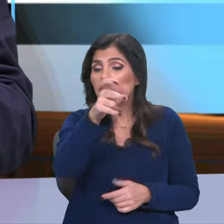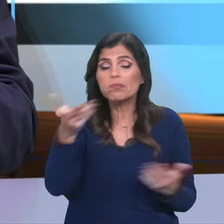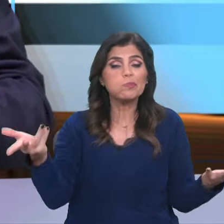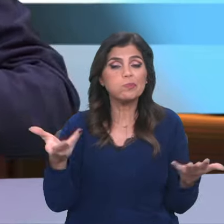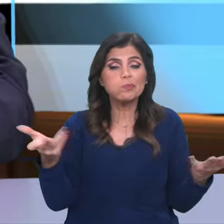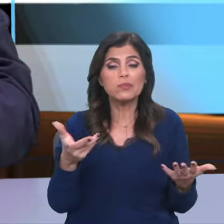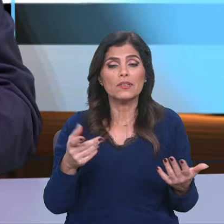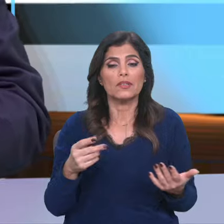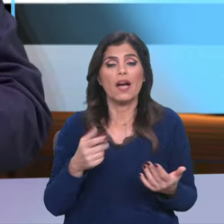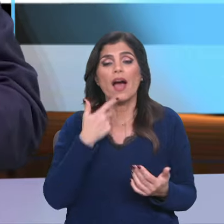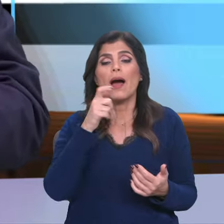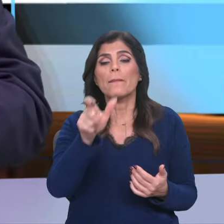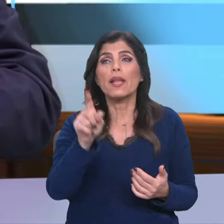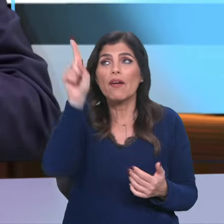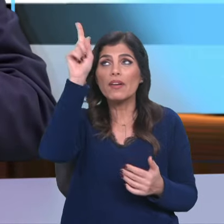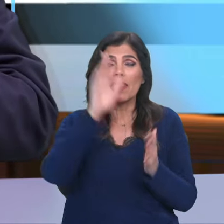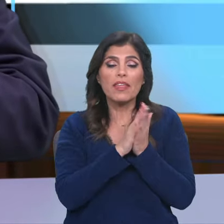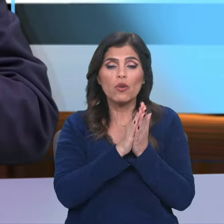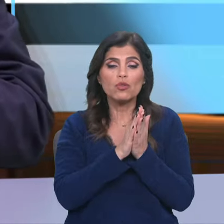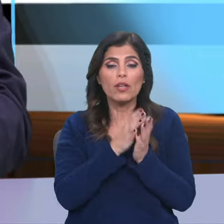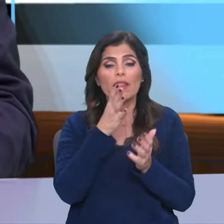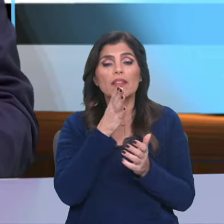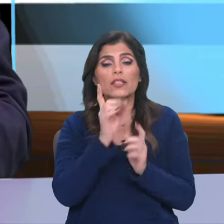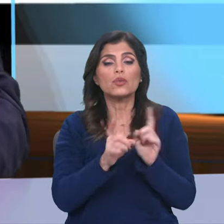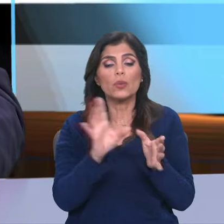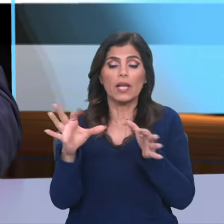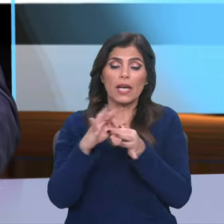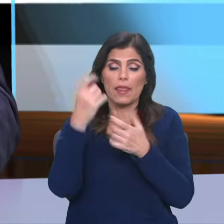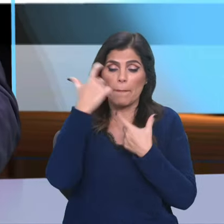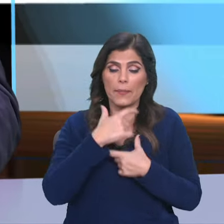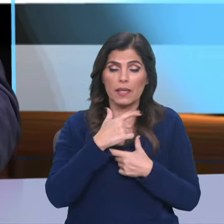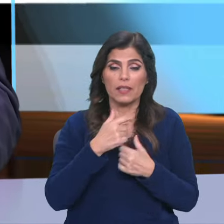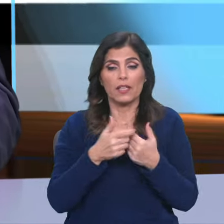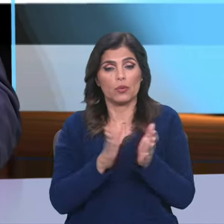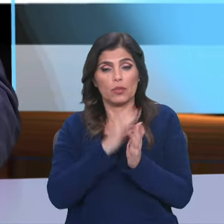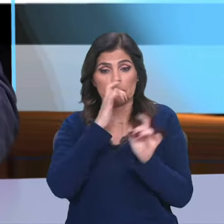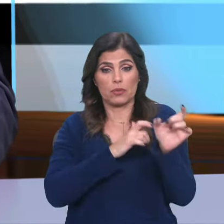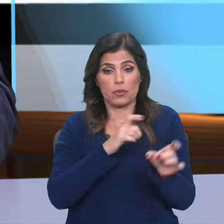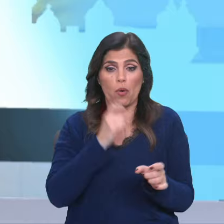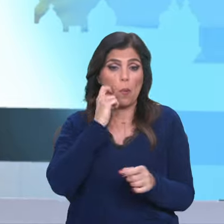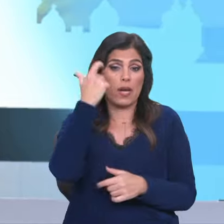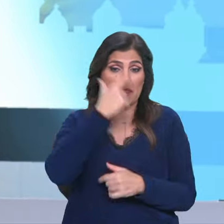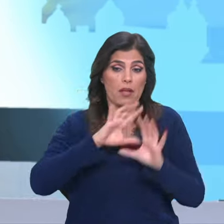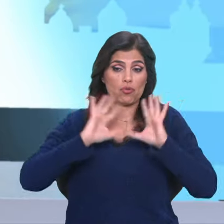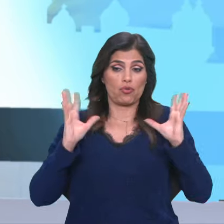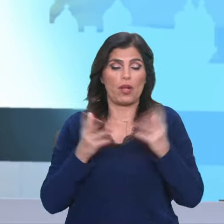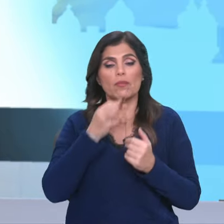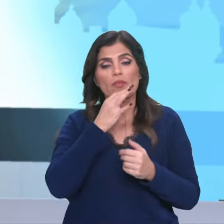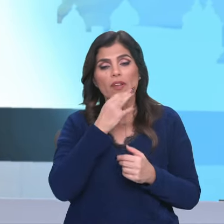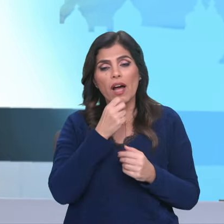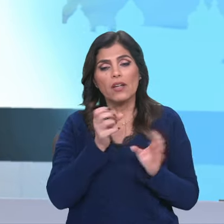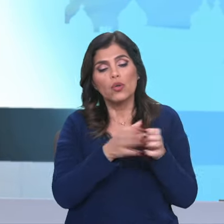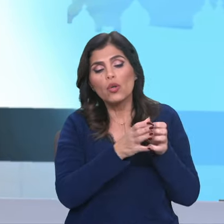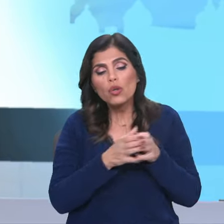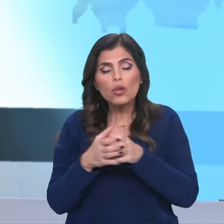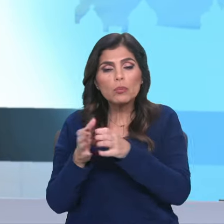que é que a palavra de Deus diz em relação a mim e à humanidade, não é? Estávamos aqui a falar destes grupos, mais na